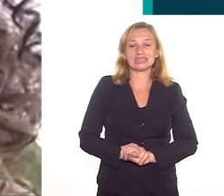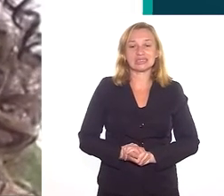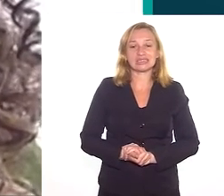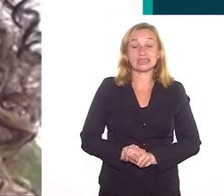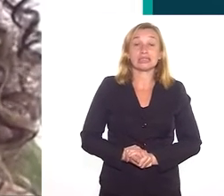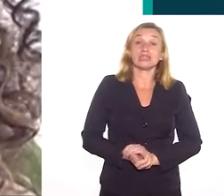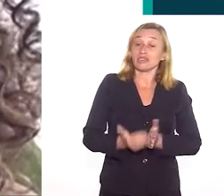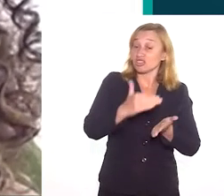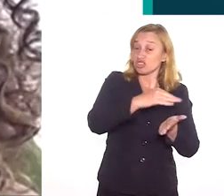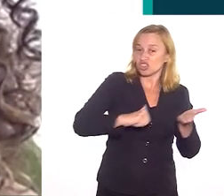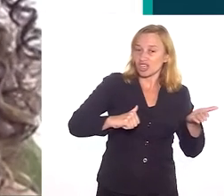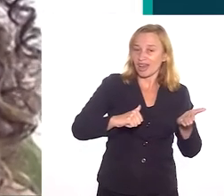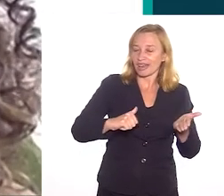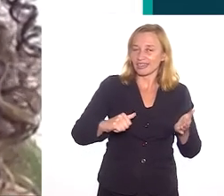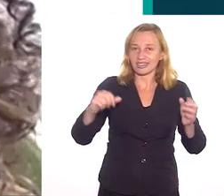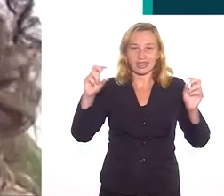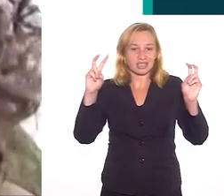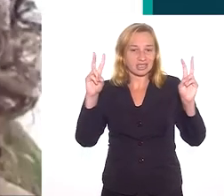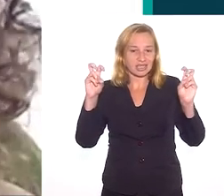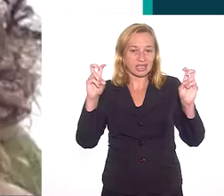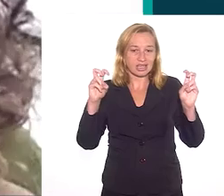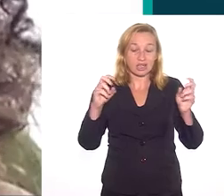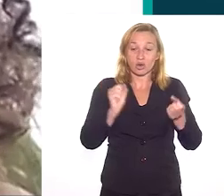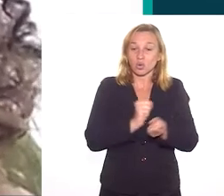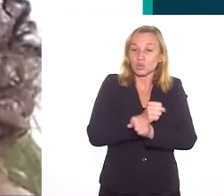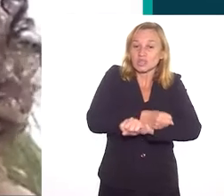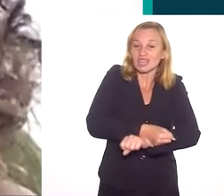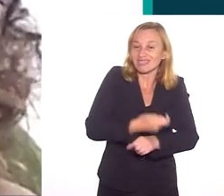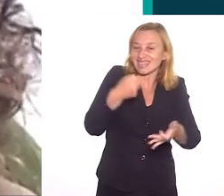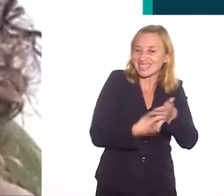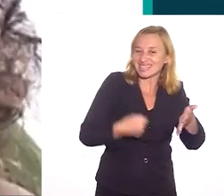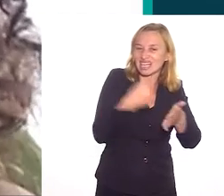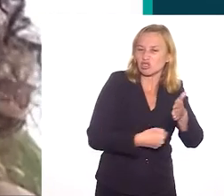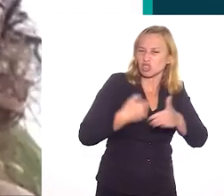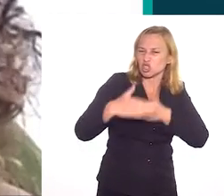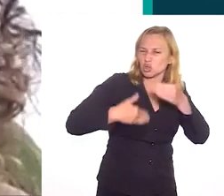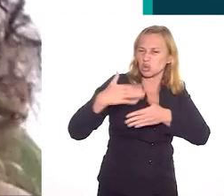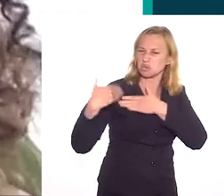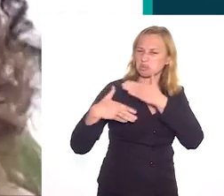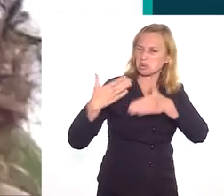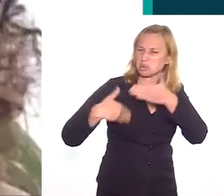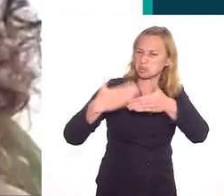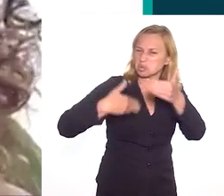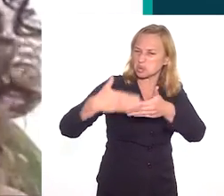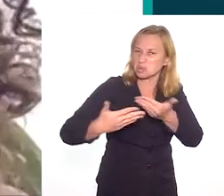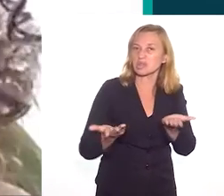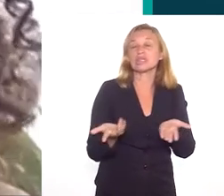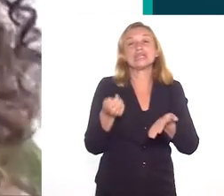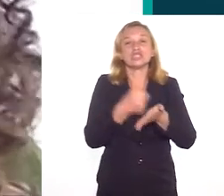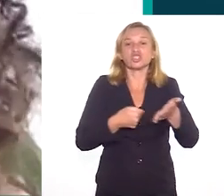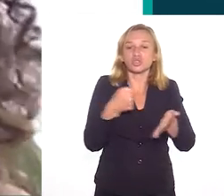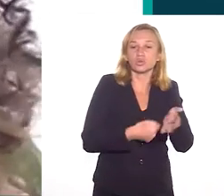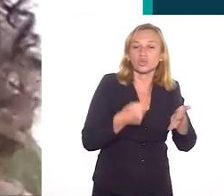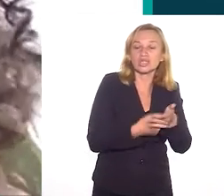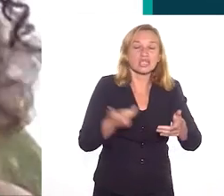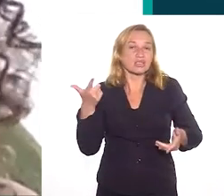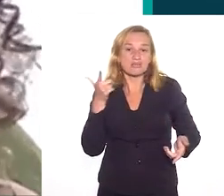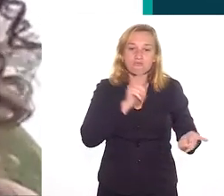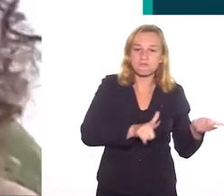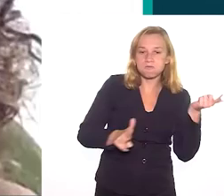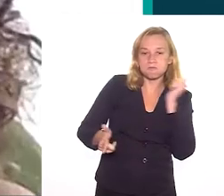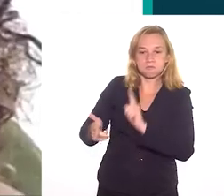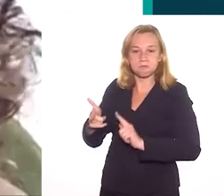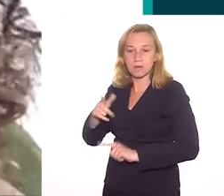oficial, ela, de certa forma, vai retirar de cena os negros dessa luta, de todo o processo de luta,